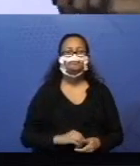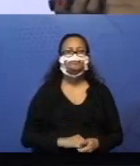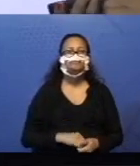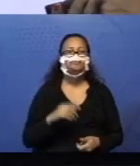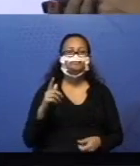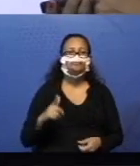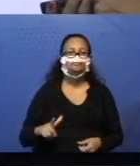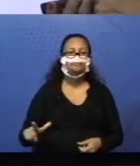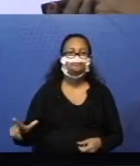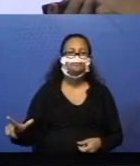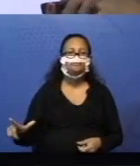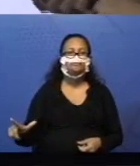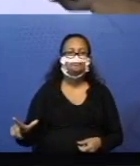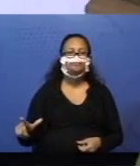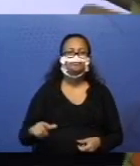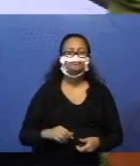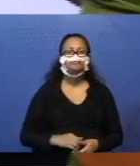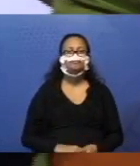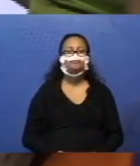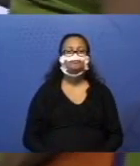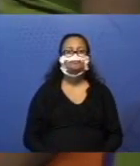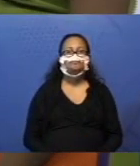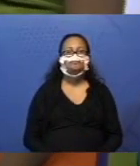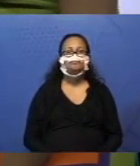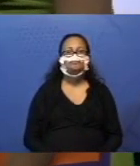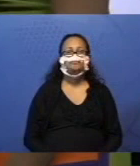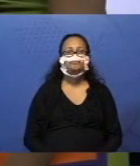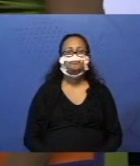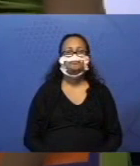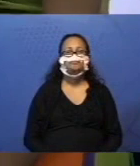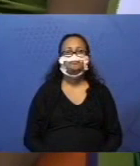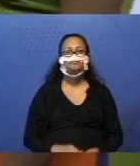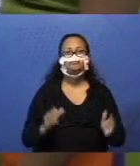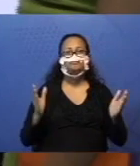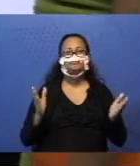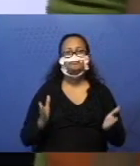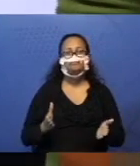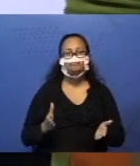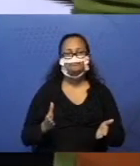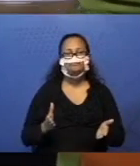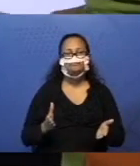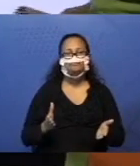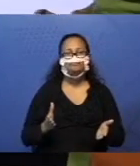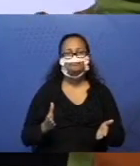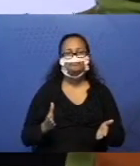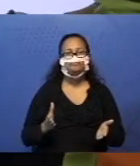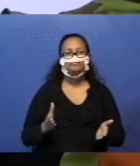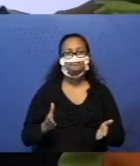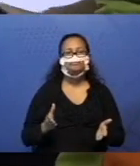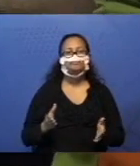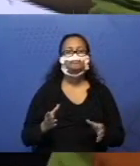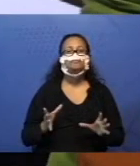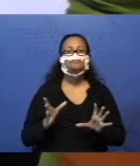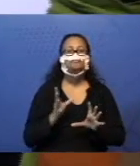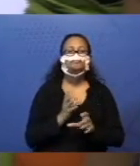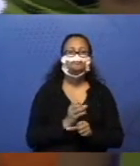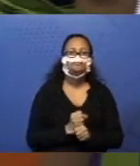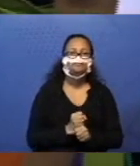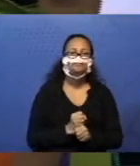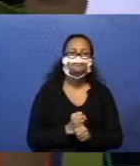Continuando. Agora, eu vou completar as adições das